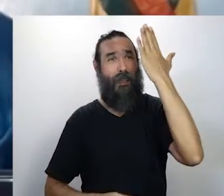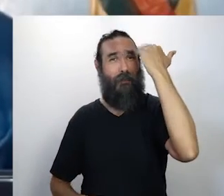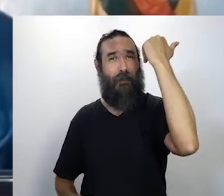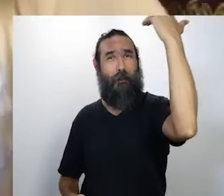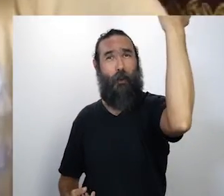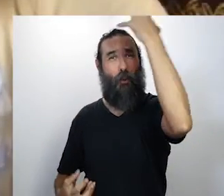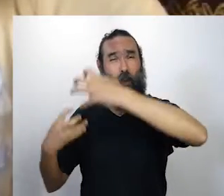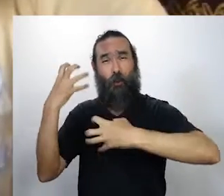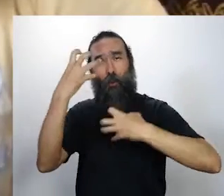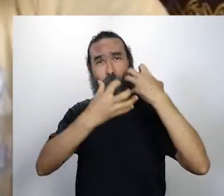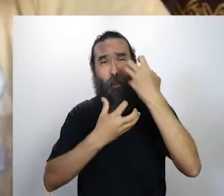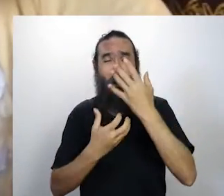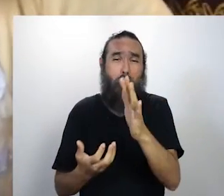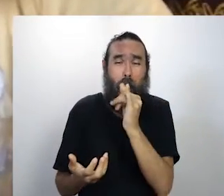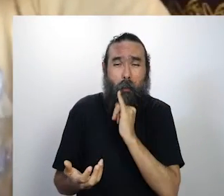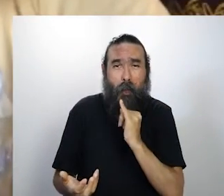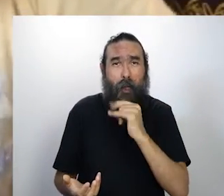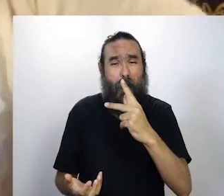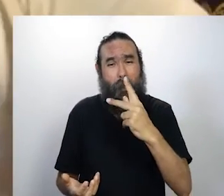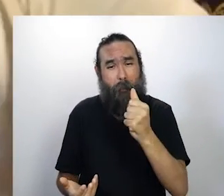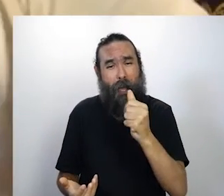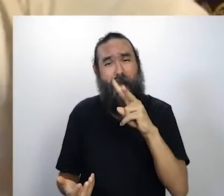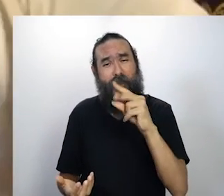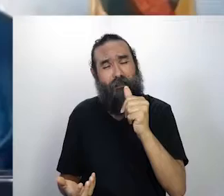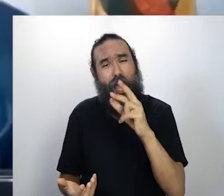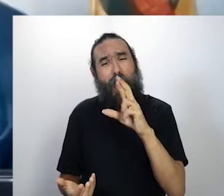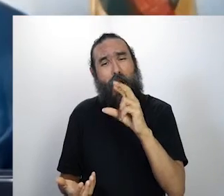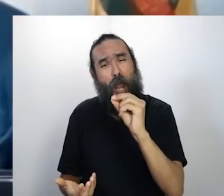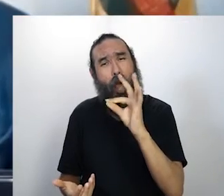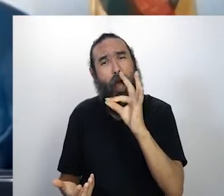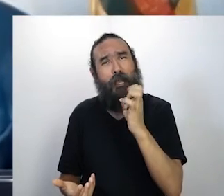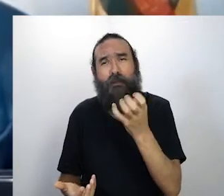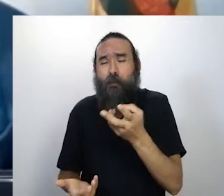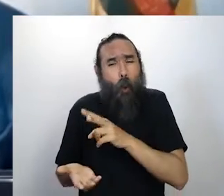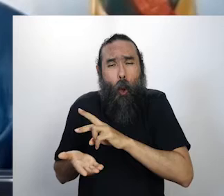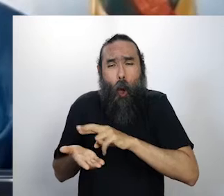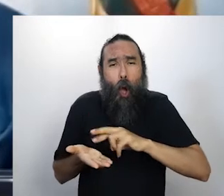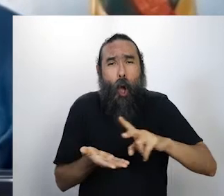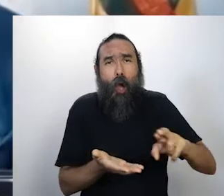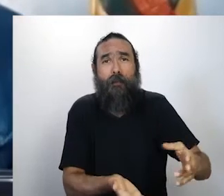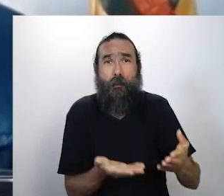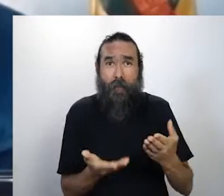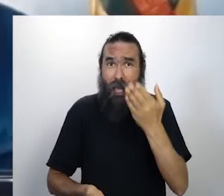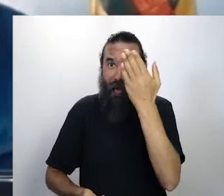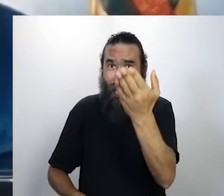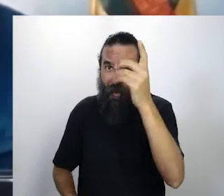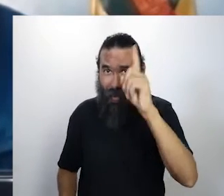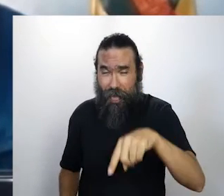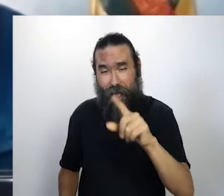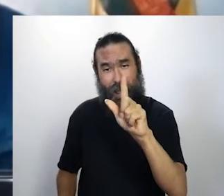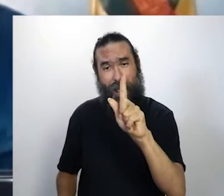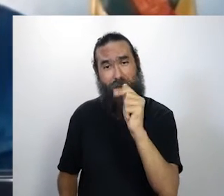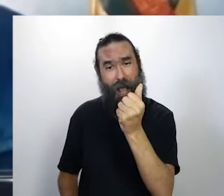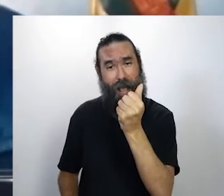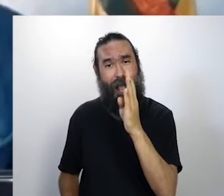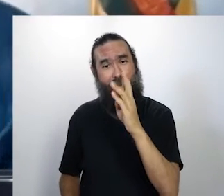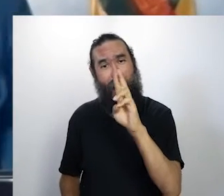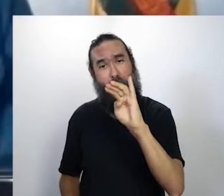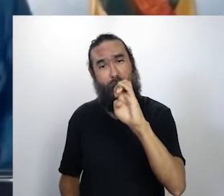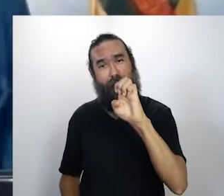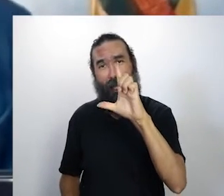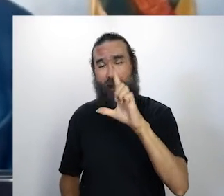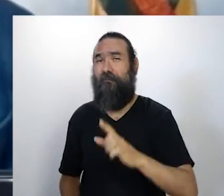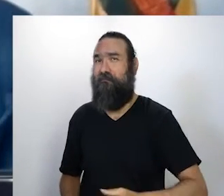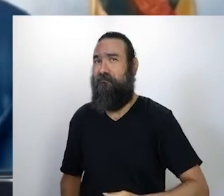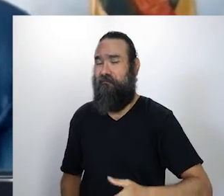Carreiras, enfim, mais uma turma de coisas, esse aí é Gabriel Levi, o homem é a tampa do